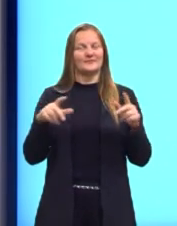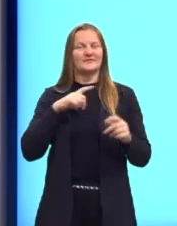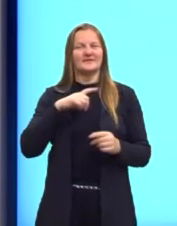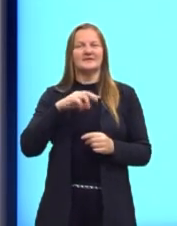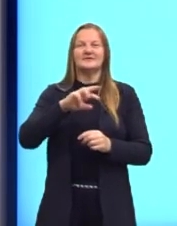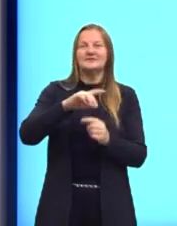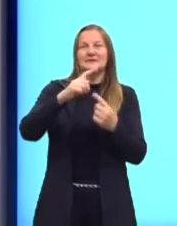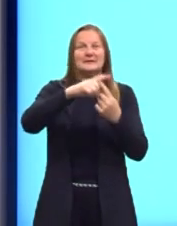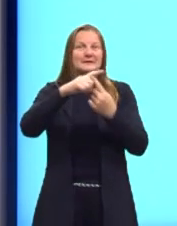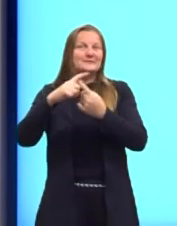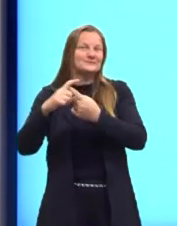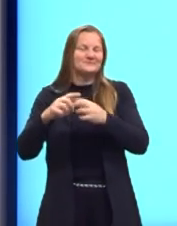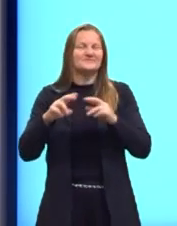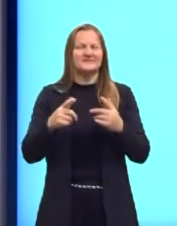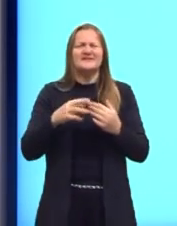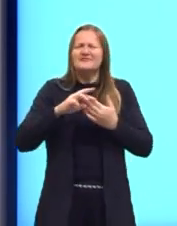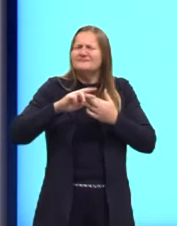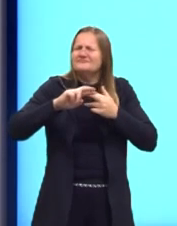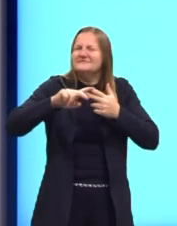grau e assim por diante, né?